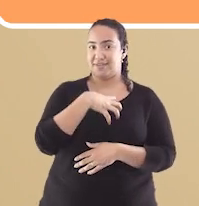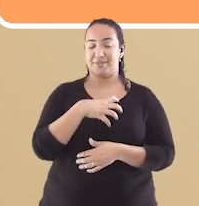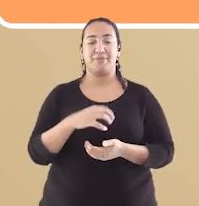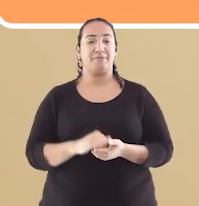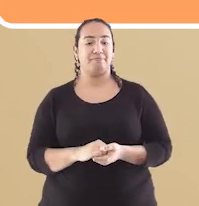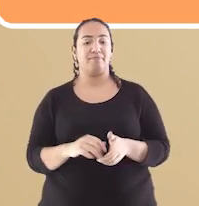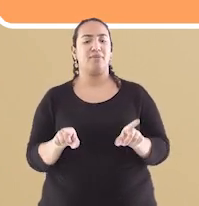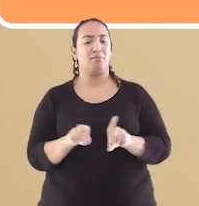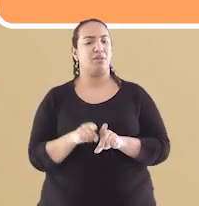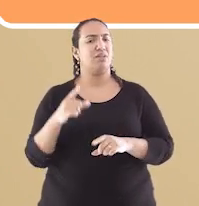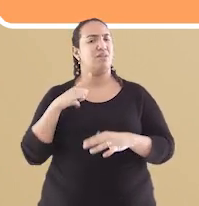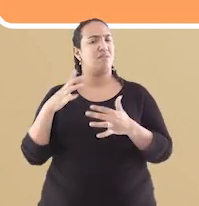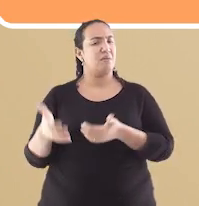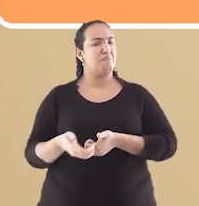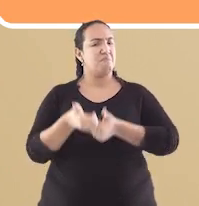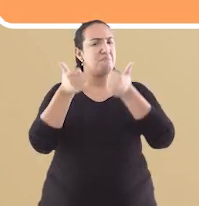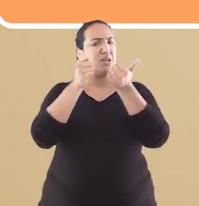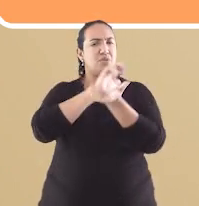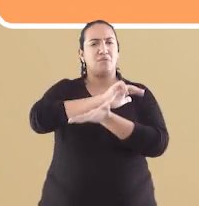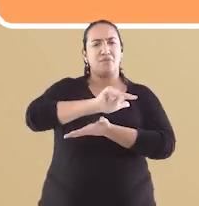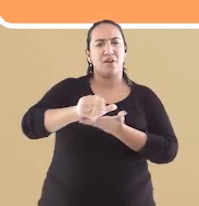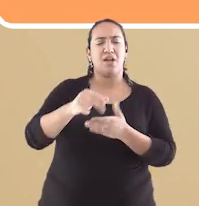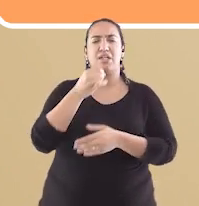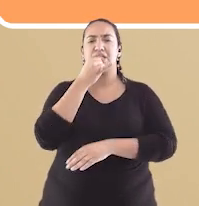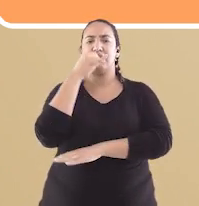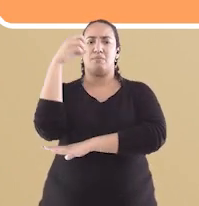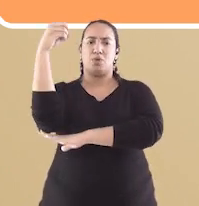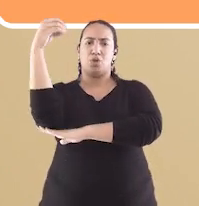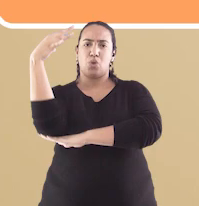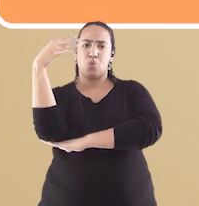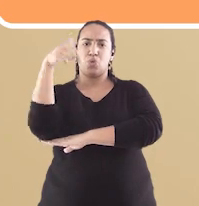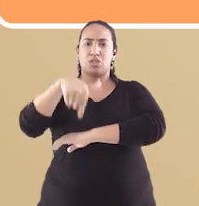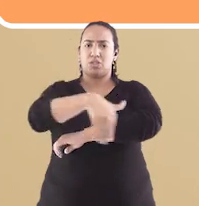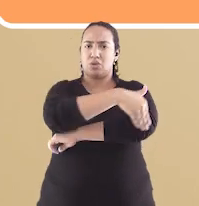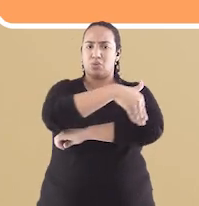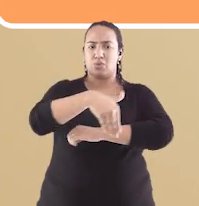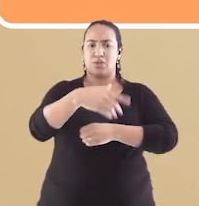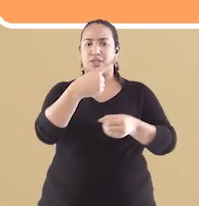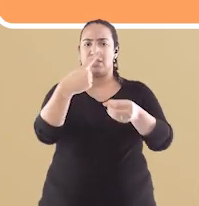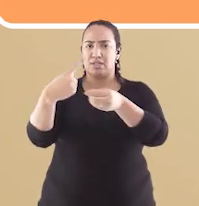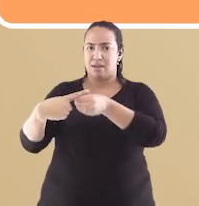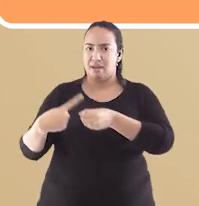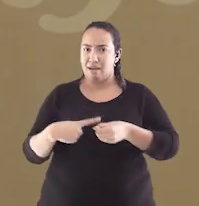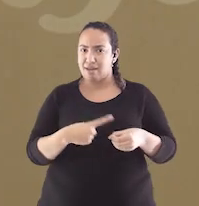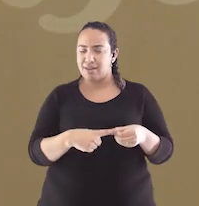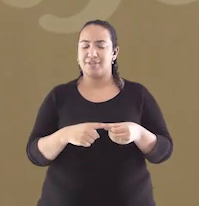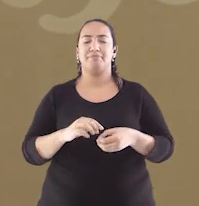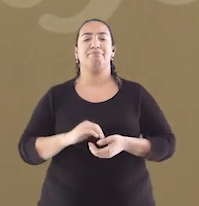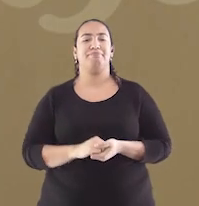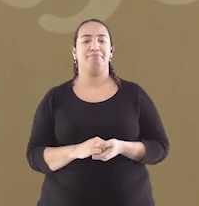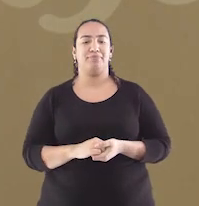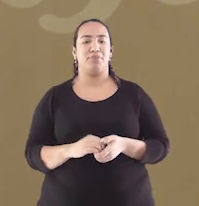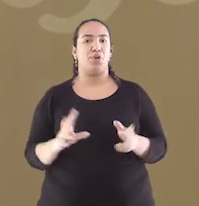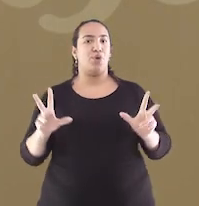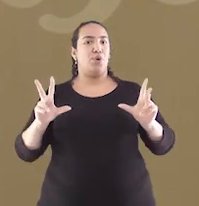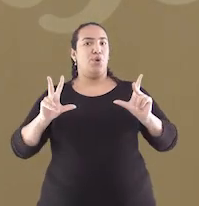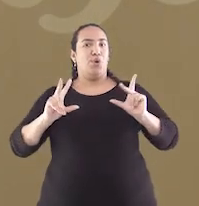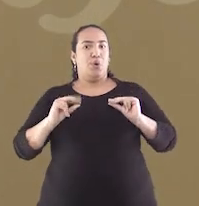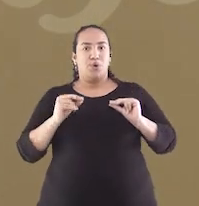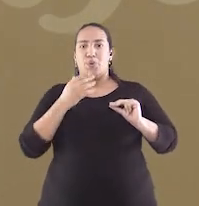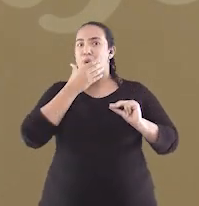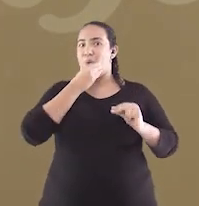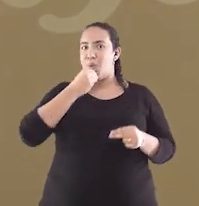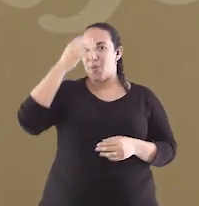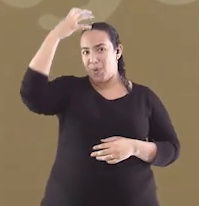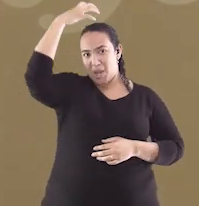diversas outras melhorias, como a implantação de iluminação pública na cidade do Rio de Janeiro. Nossa, Dom